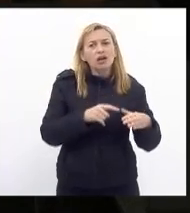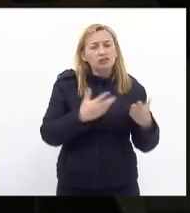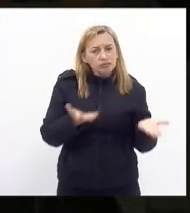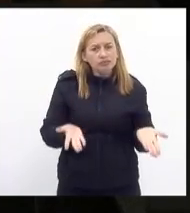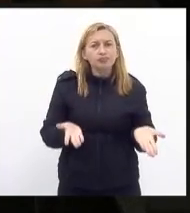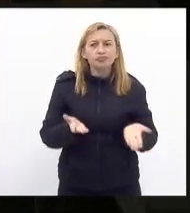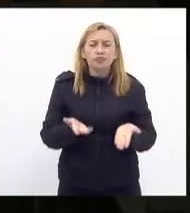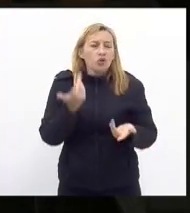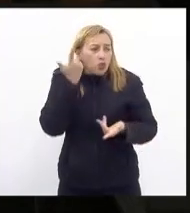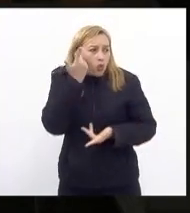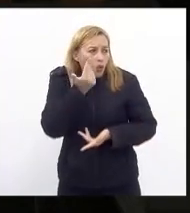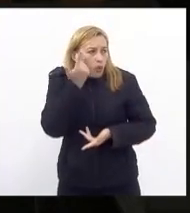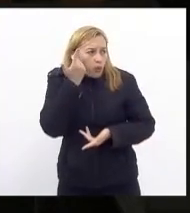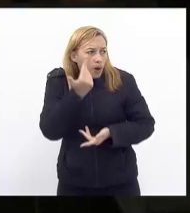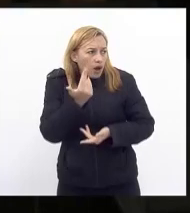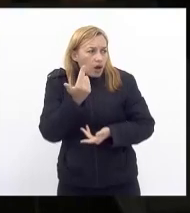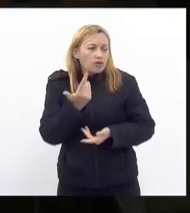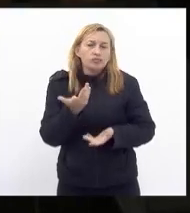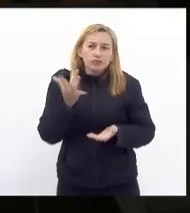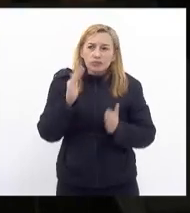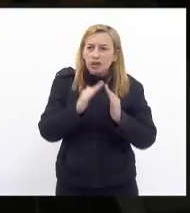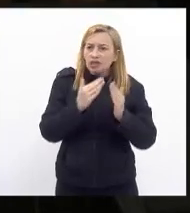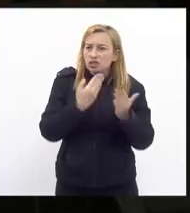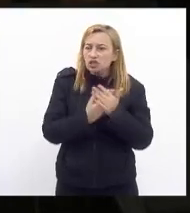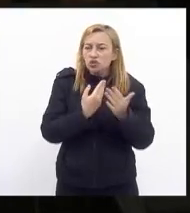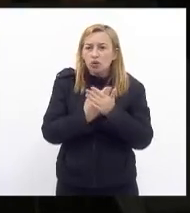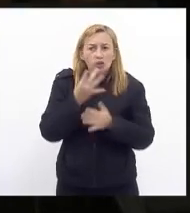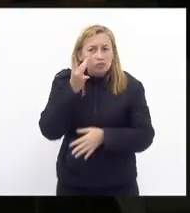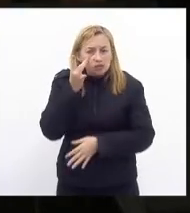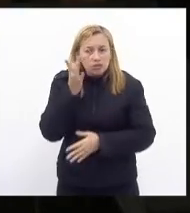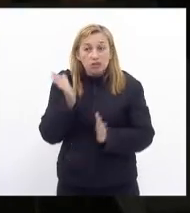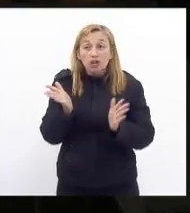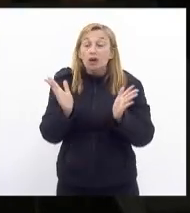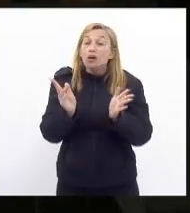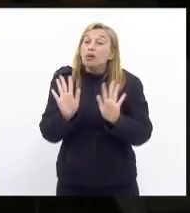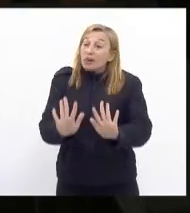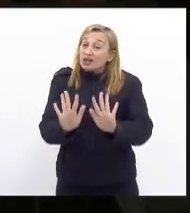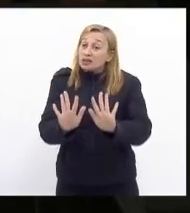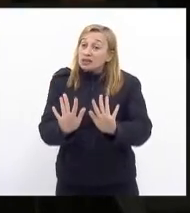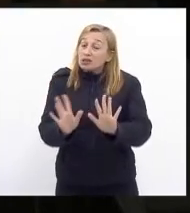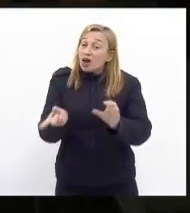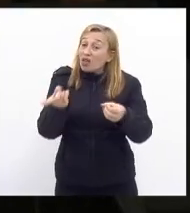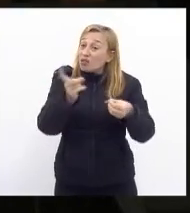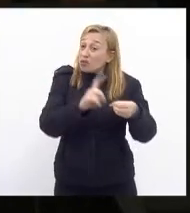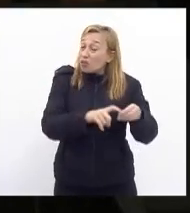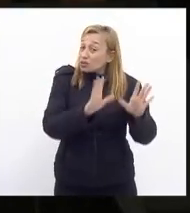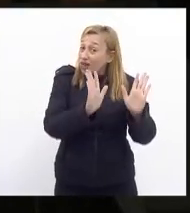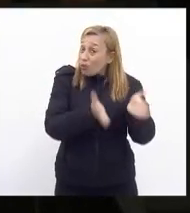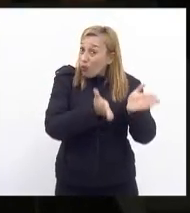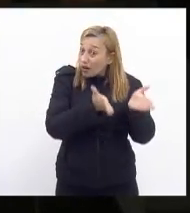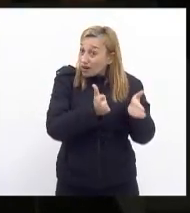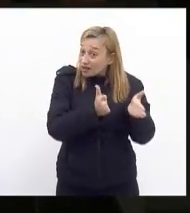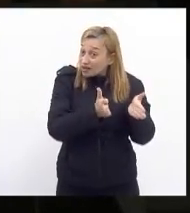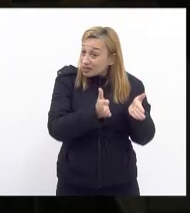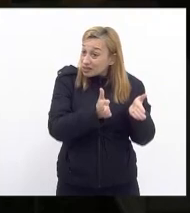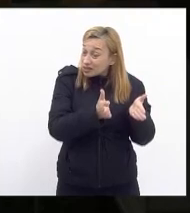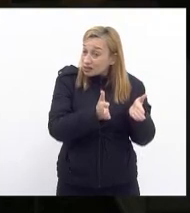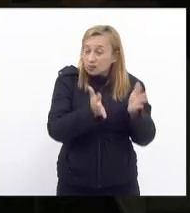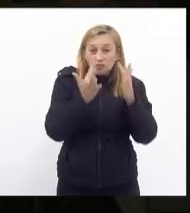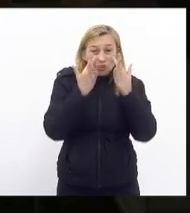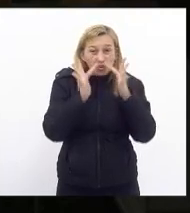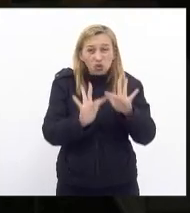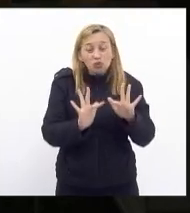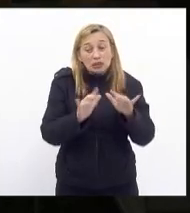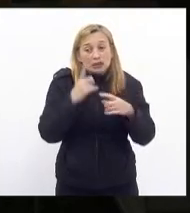de retorno gradual às aulas presenciais acontecesse entretanto o retorno maciço agora me chama a